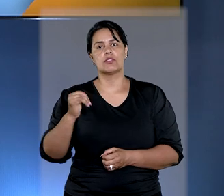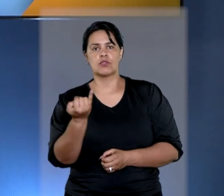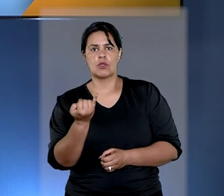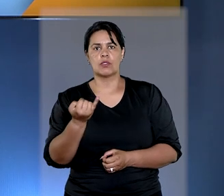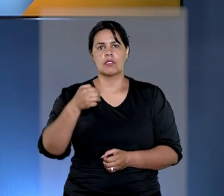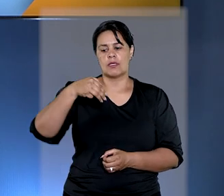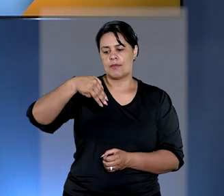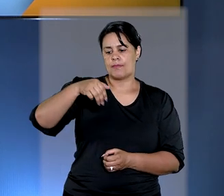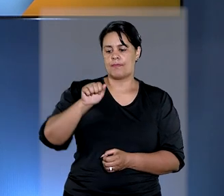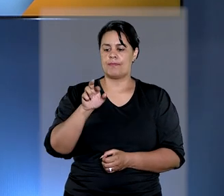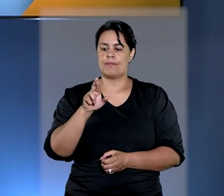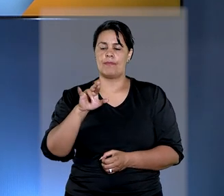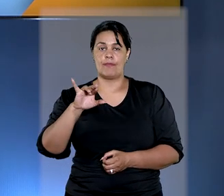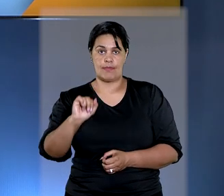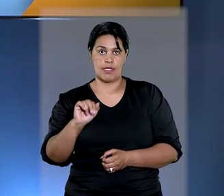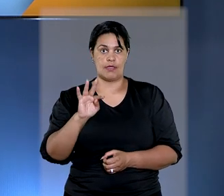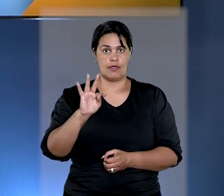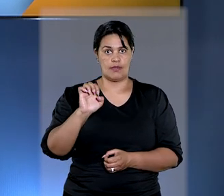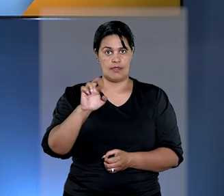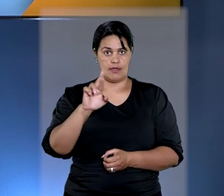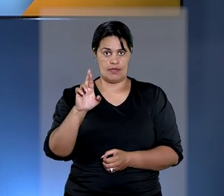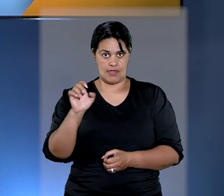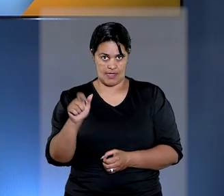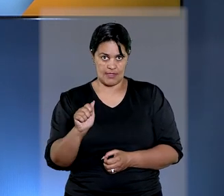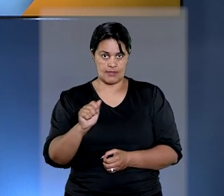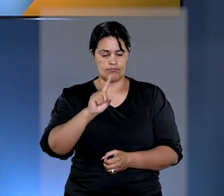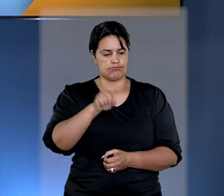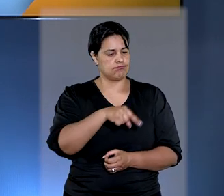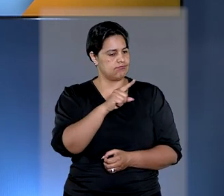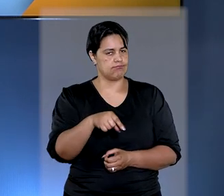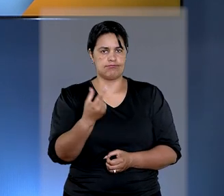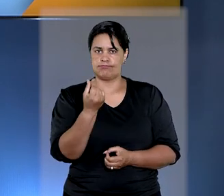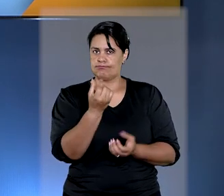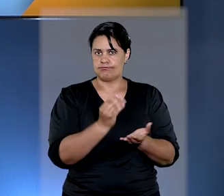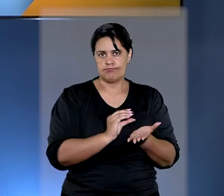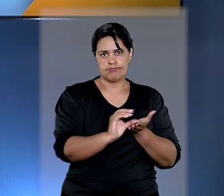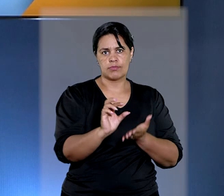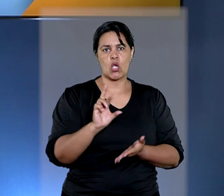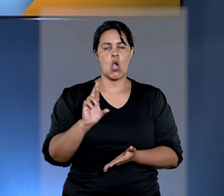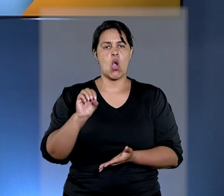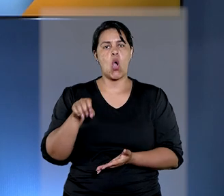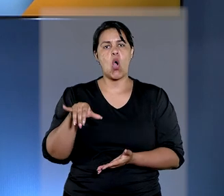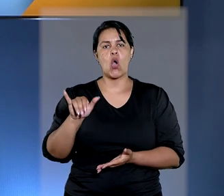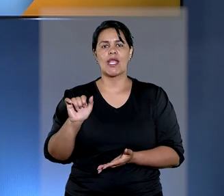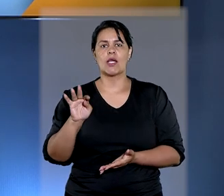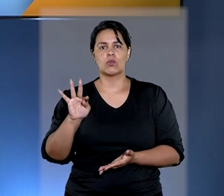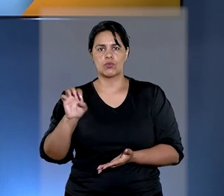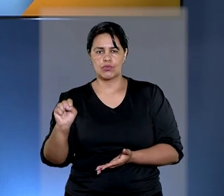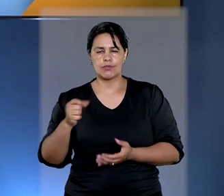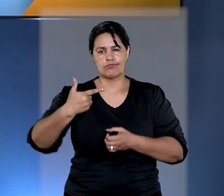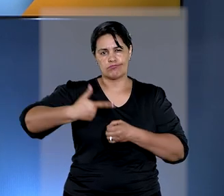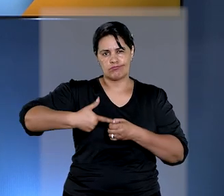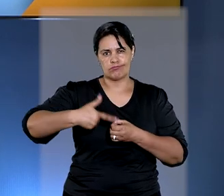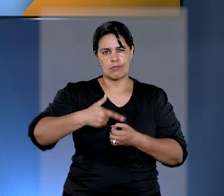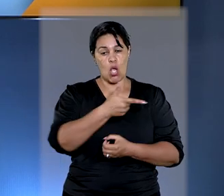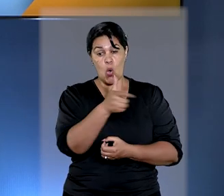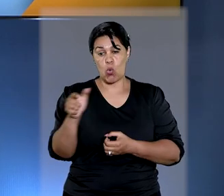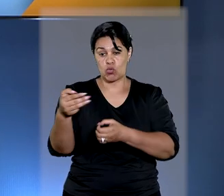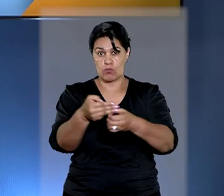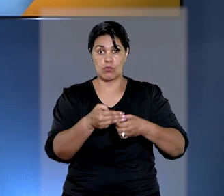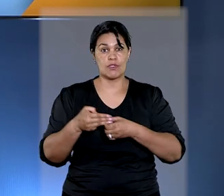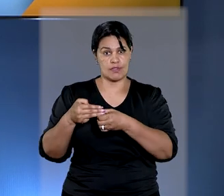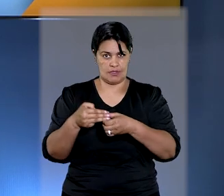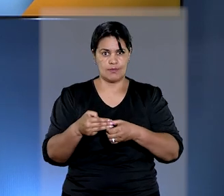Justiça, ministra Maria Tereza de Assis Moura, suspendeu o repasse de royalties do petróleo para outros municípios